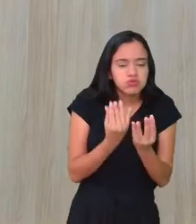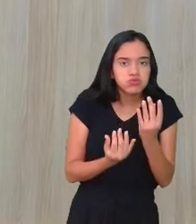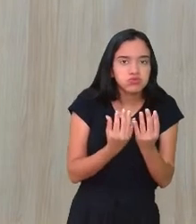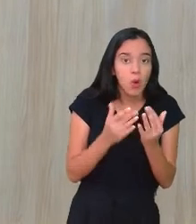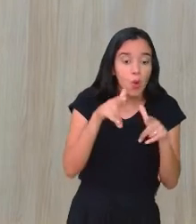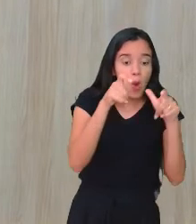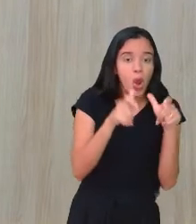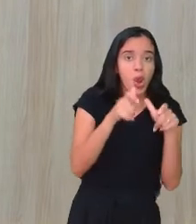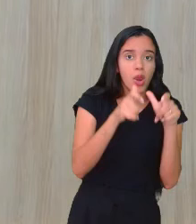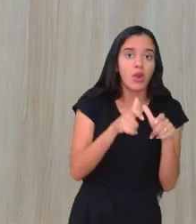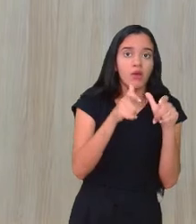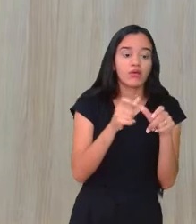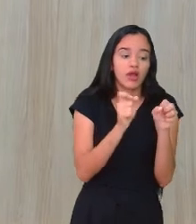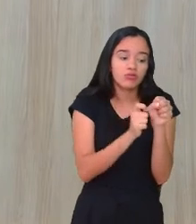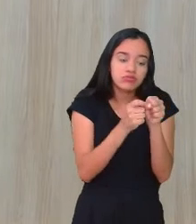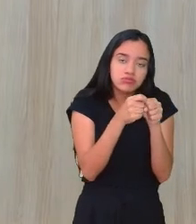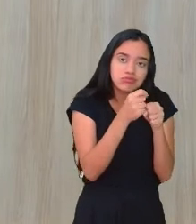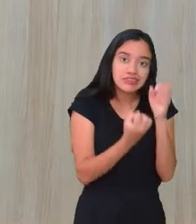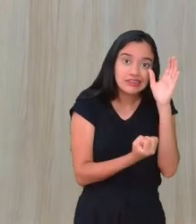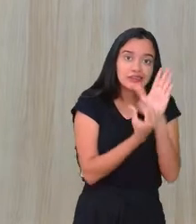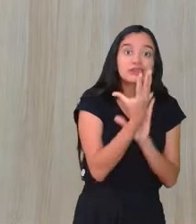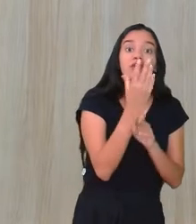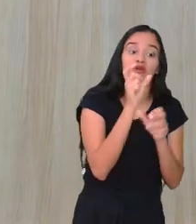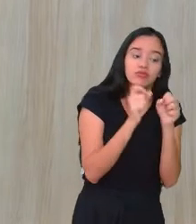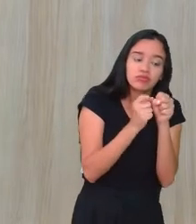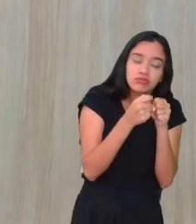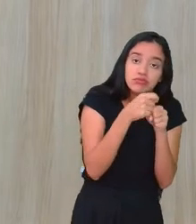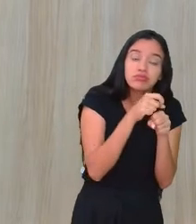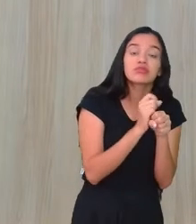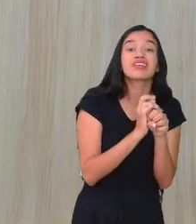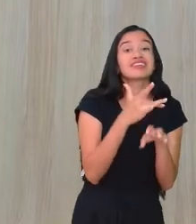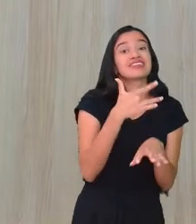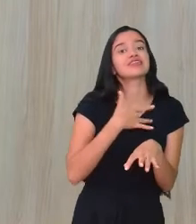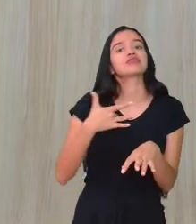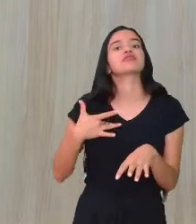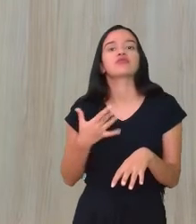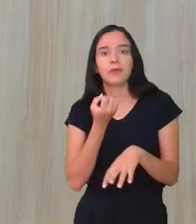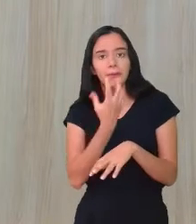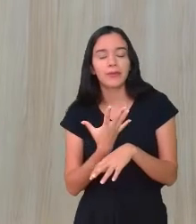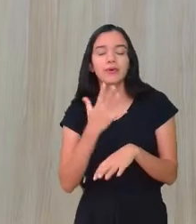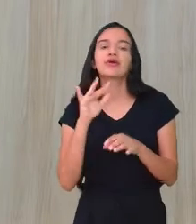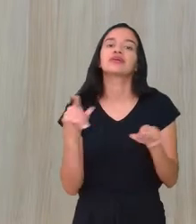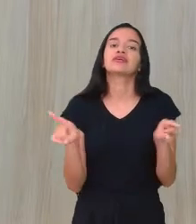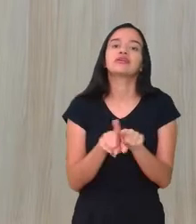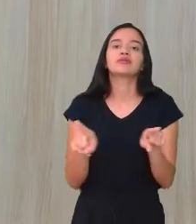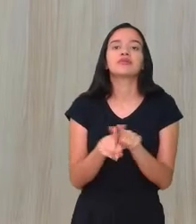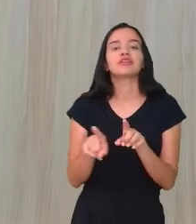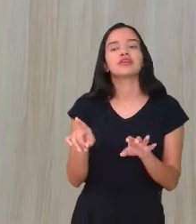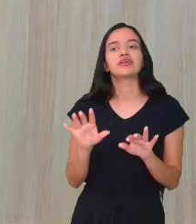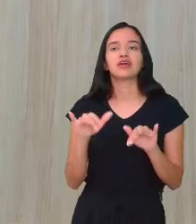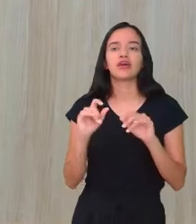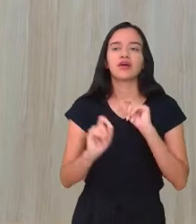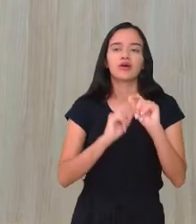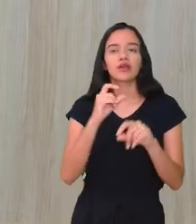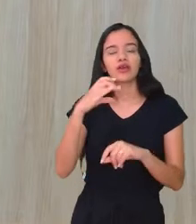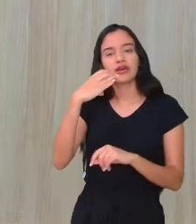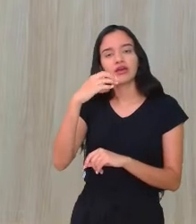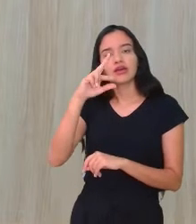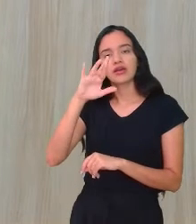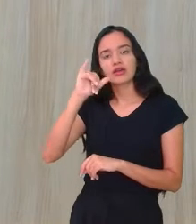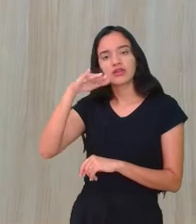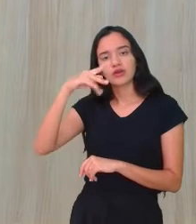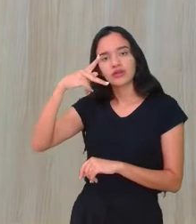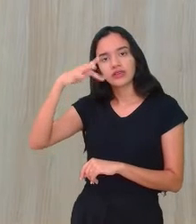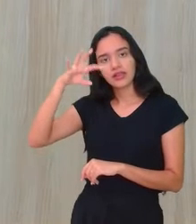para vir novas células saudáveis. E também existe a crioterapia, que é congelo.